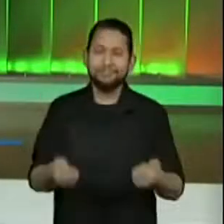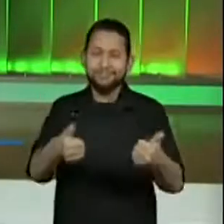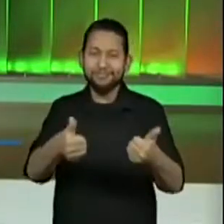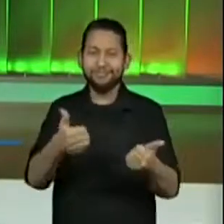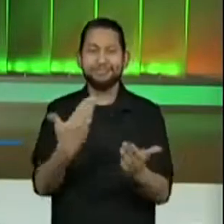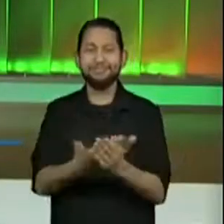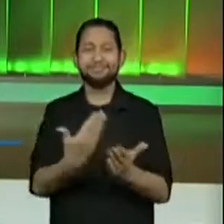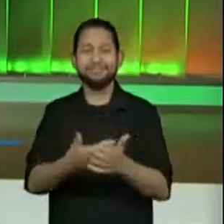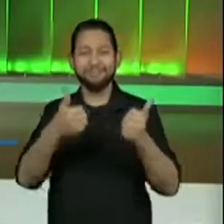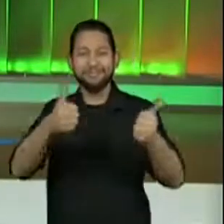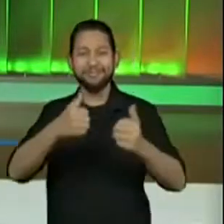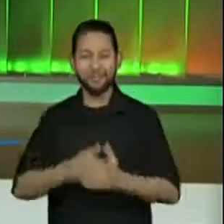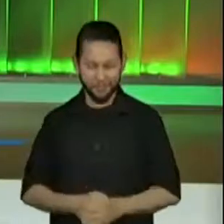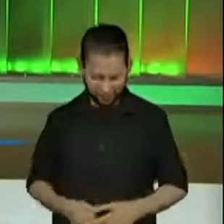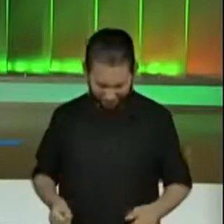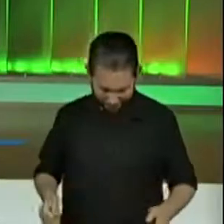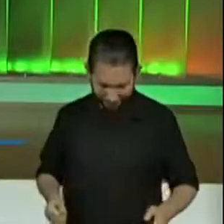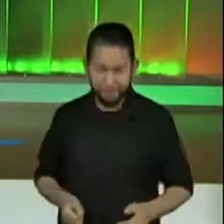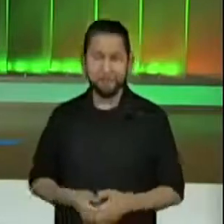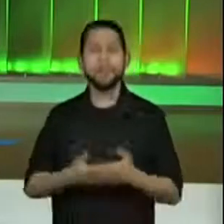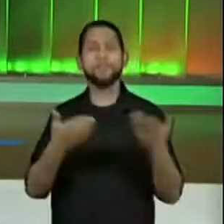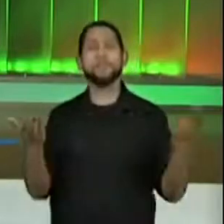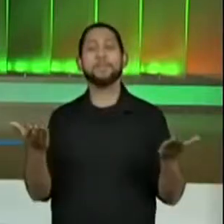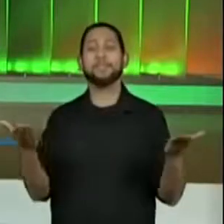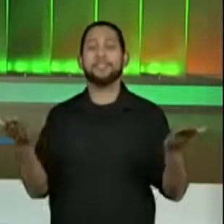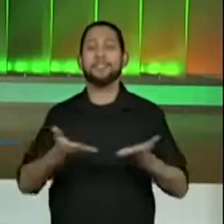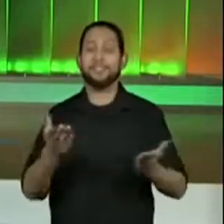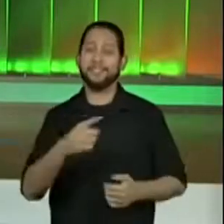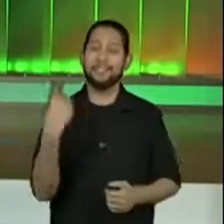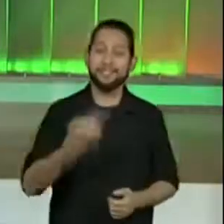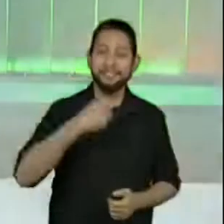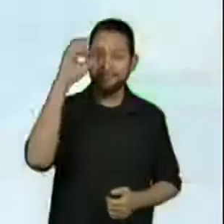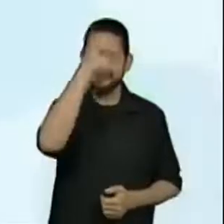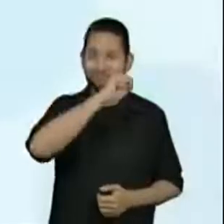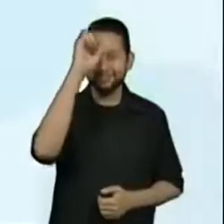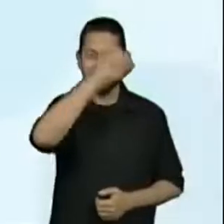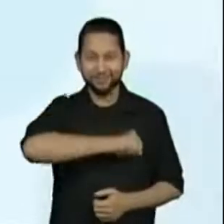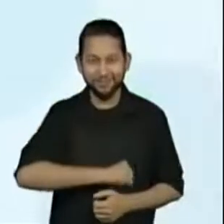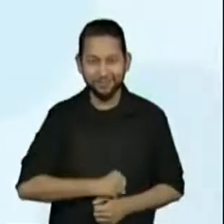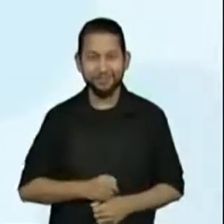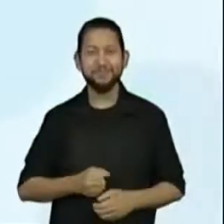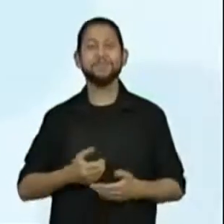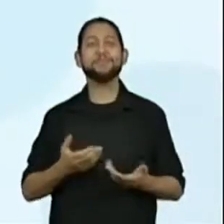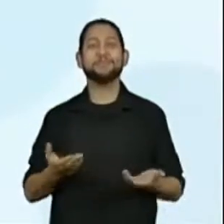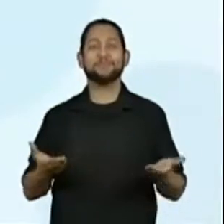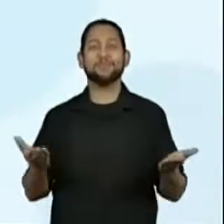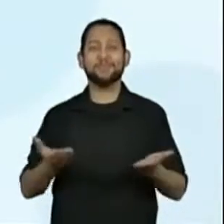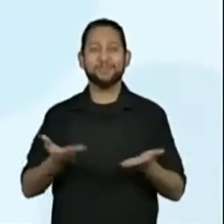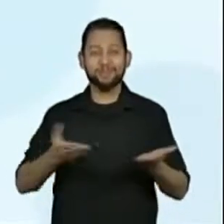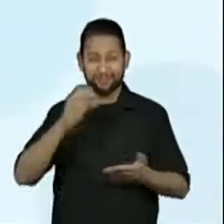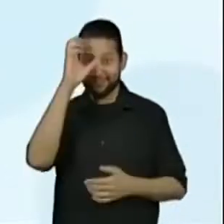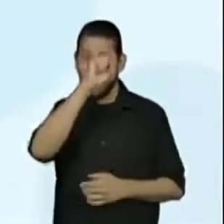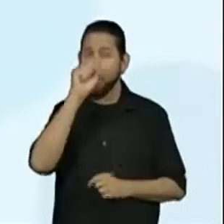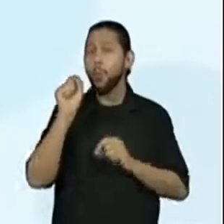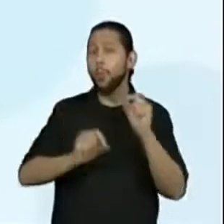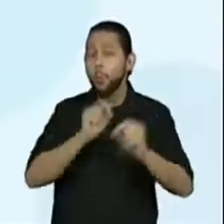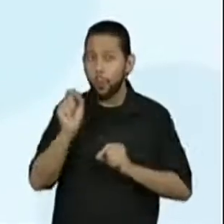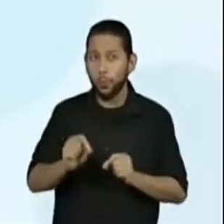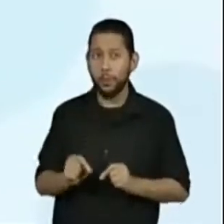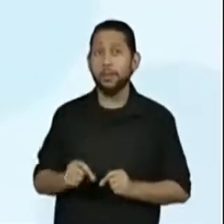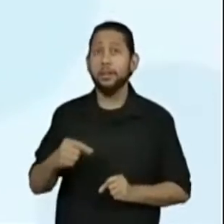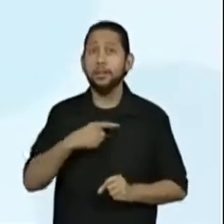certo? O que vamos aprender nesta aula? Vamos lá. Nesta aula, vamos medir o